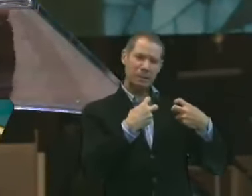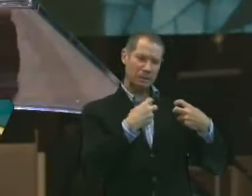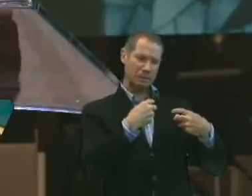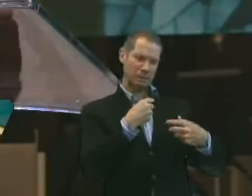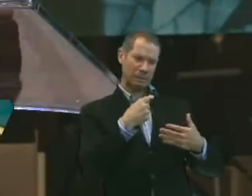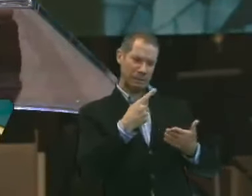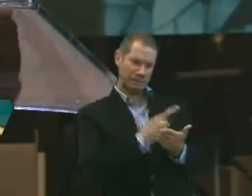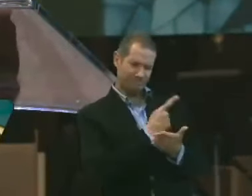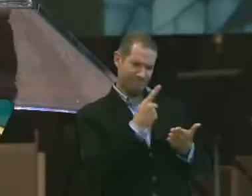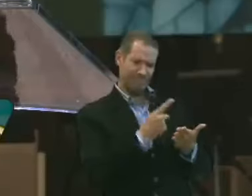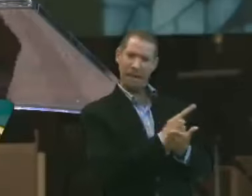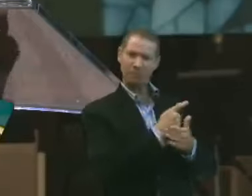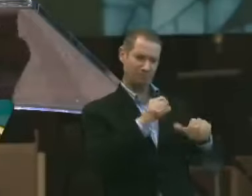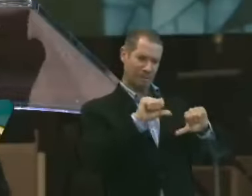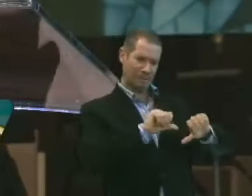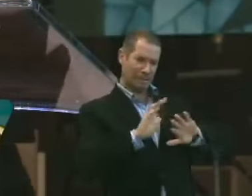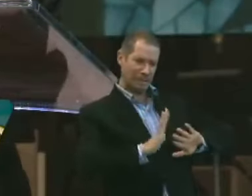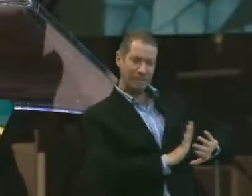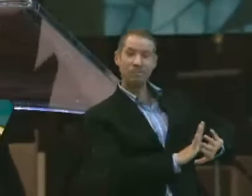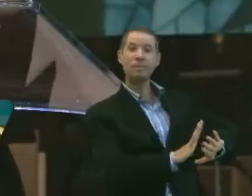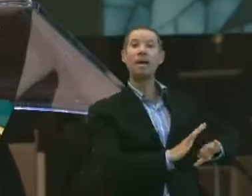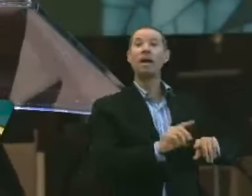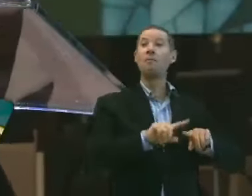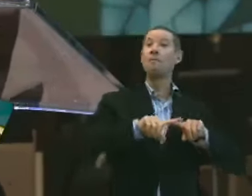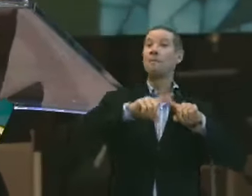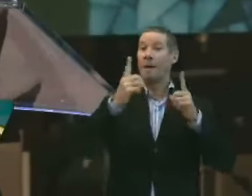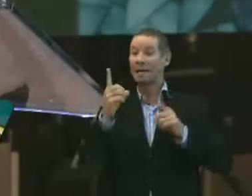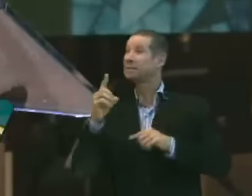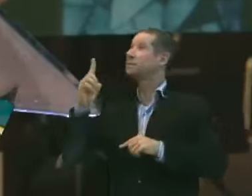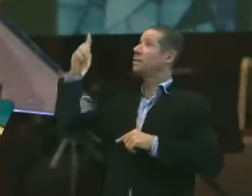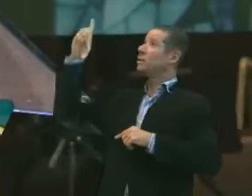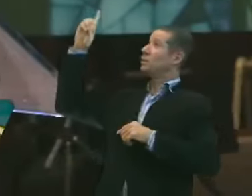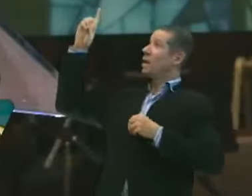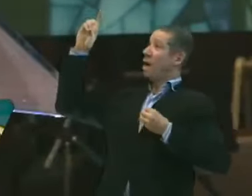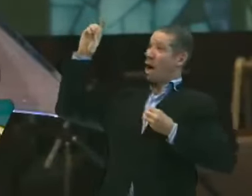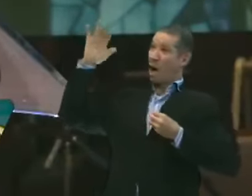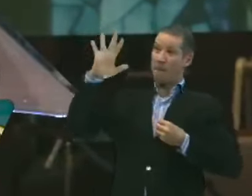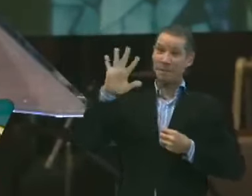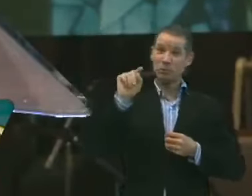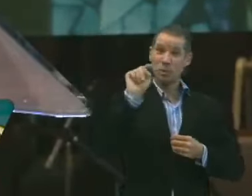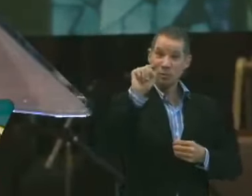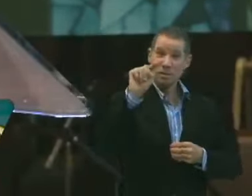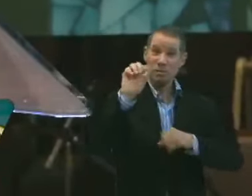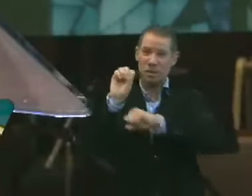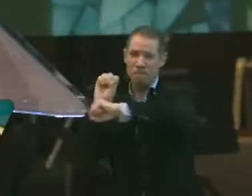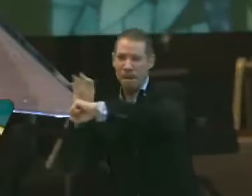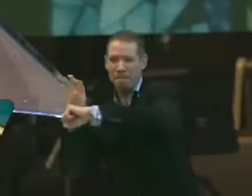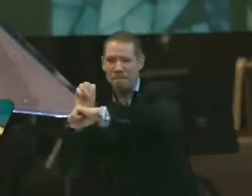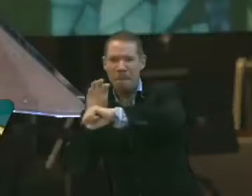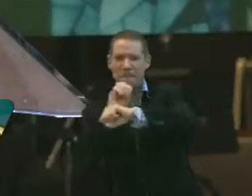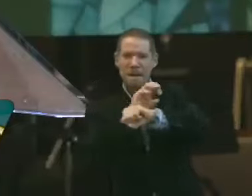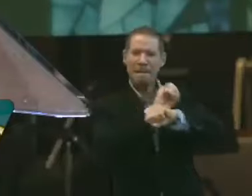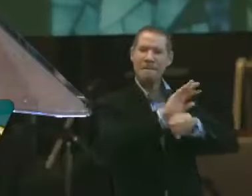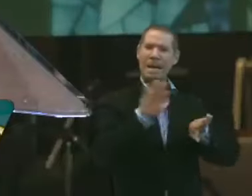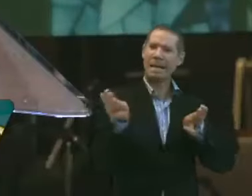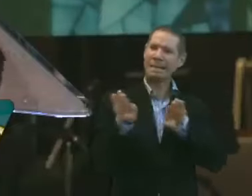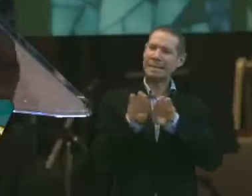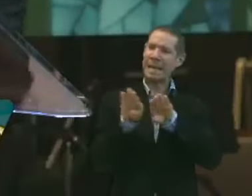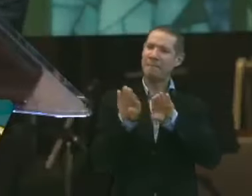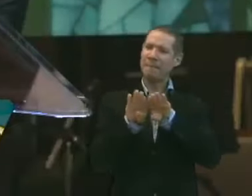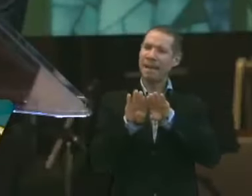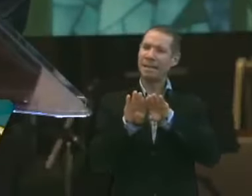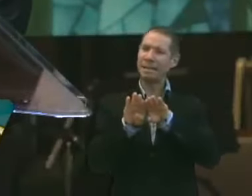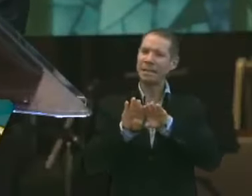não vem de Deus. Mas através de você. Abençoando a vida de outras pessoas. Sendo também. Esse